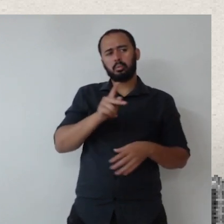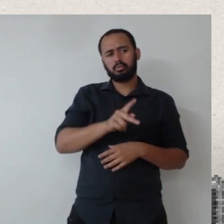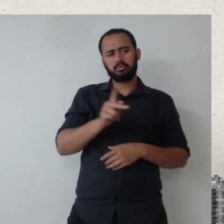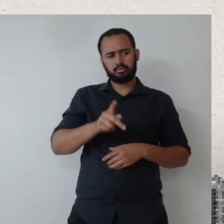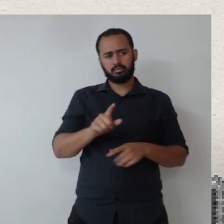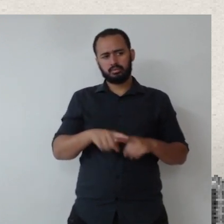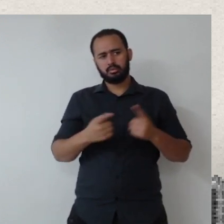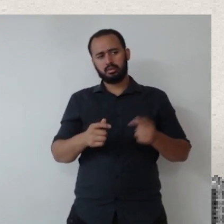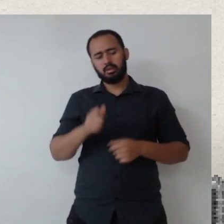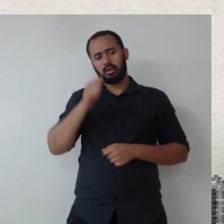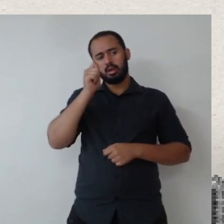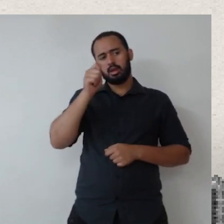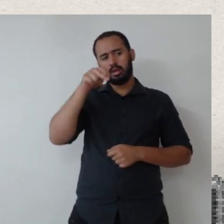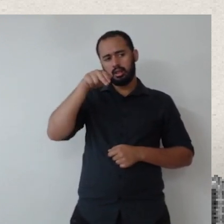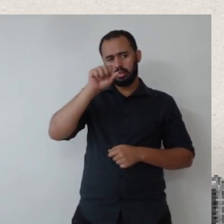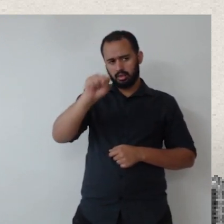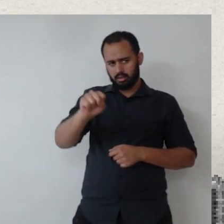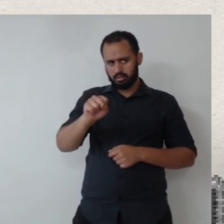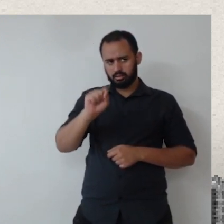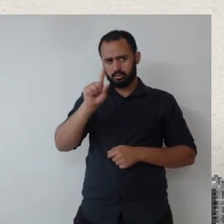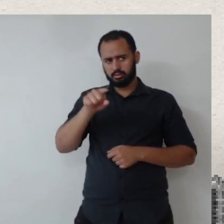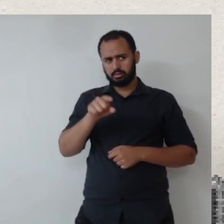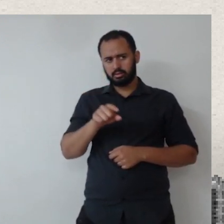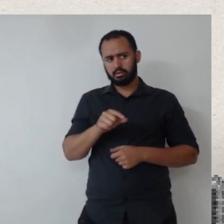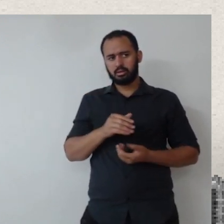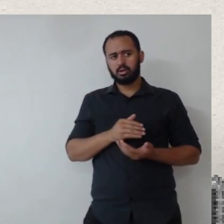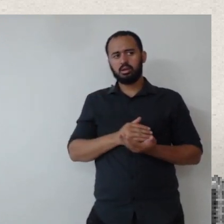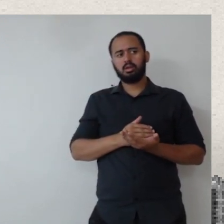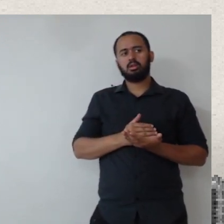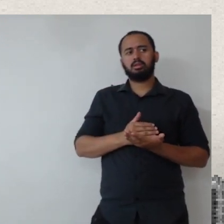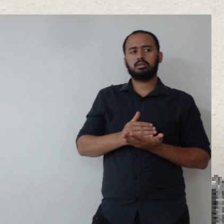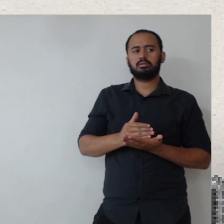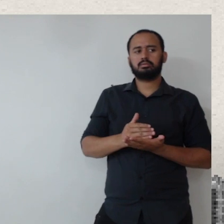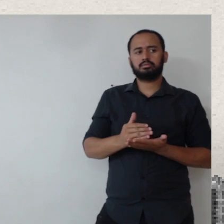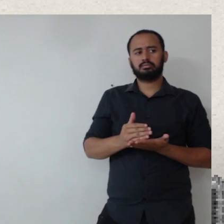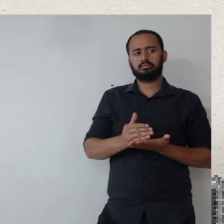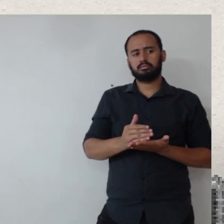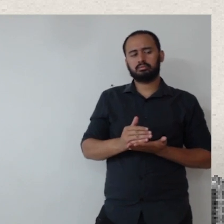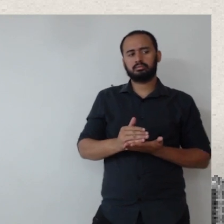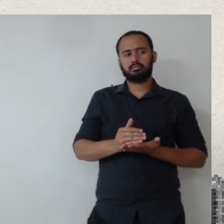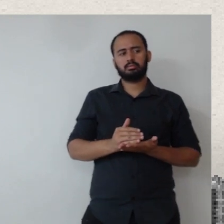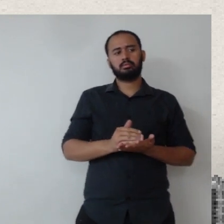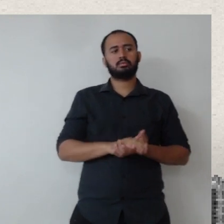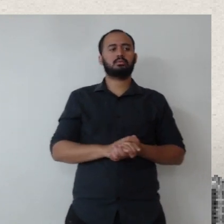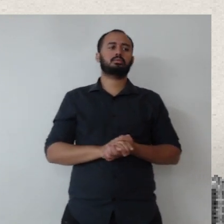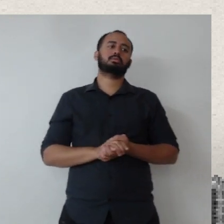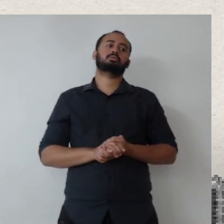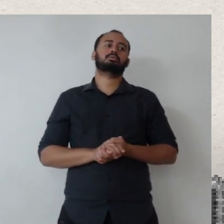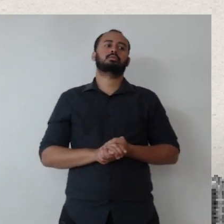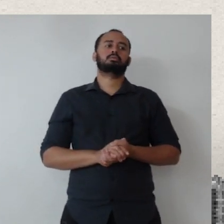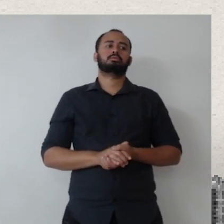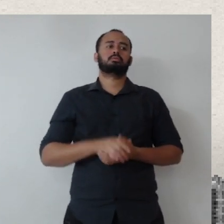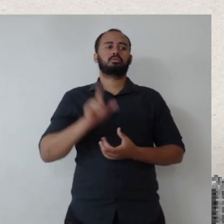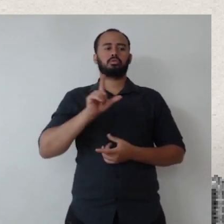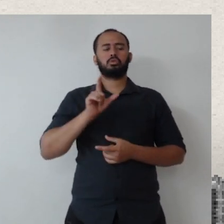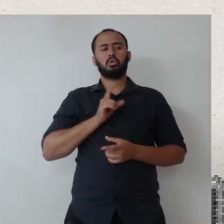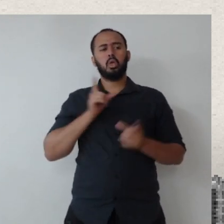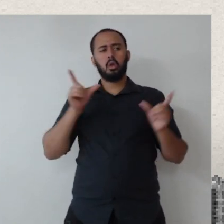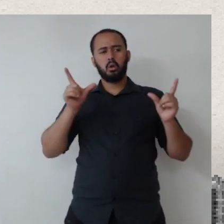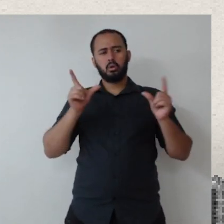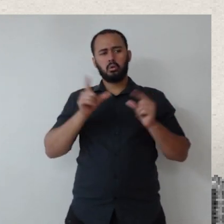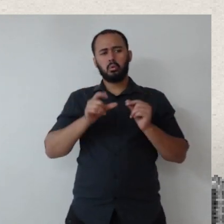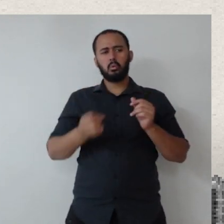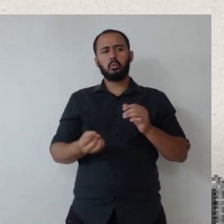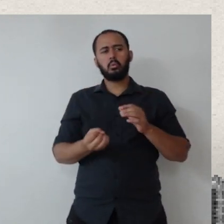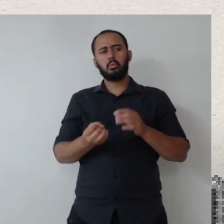ANS, ele é um... Essa resolução já é algo pioneiro, tá? Do ponto de vista de ESG, já é uma... Ela tem um potencial